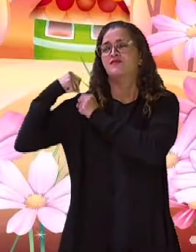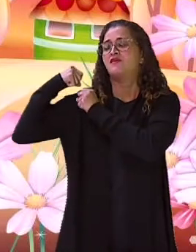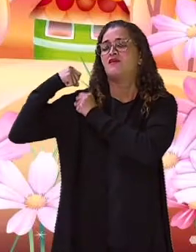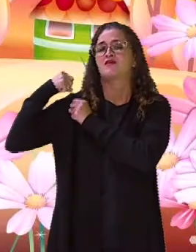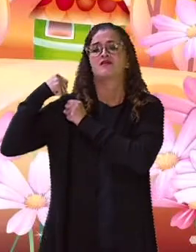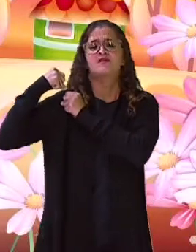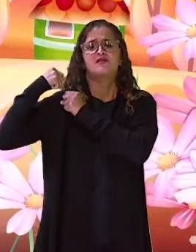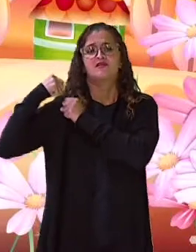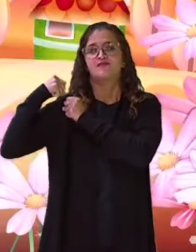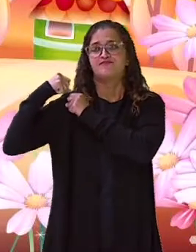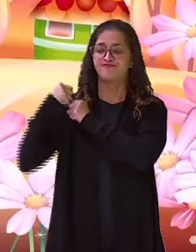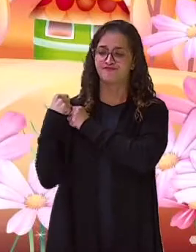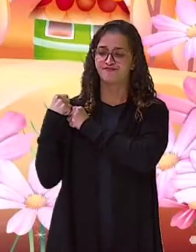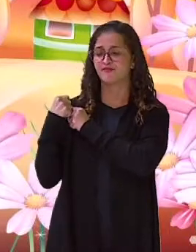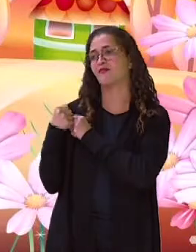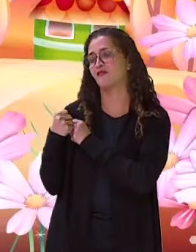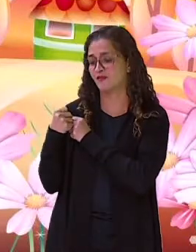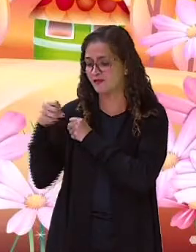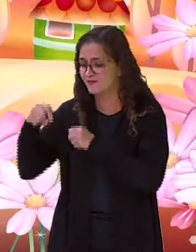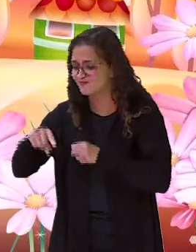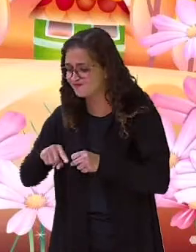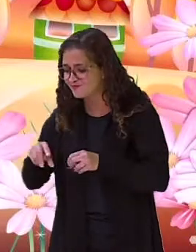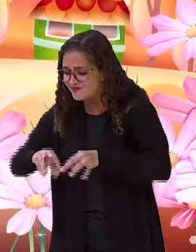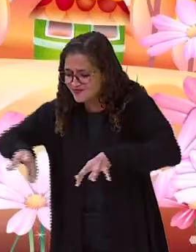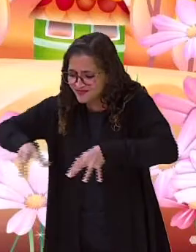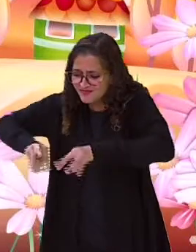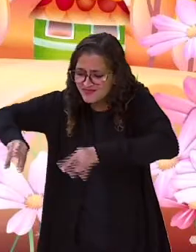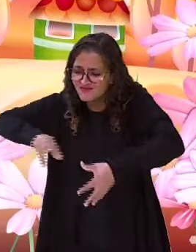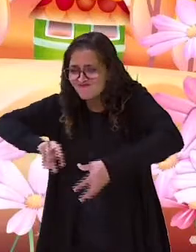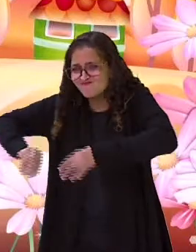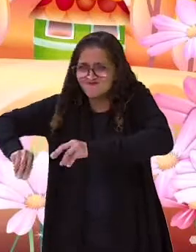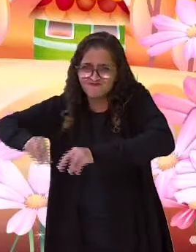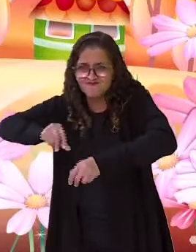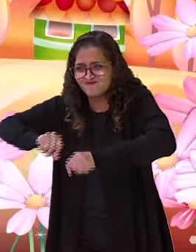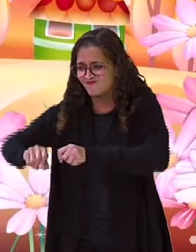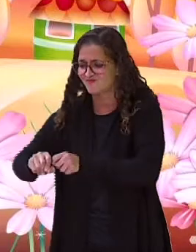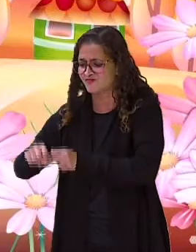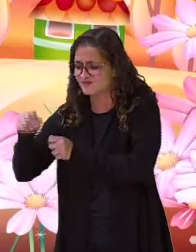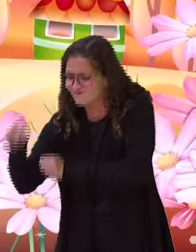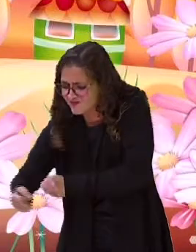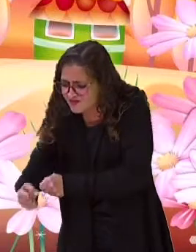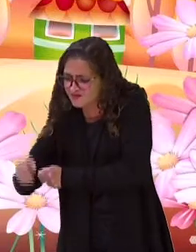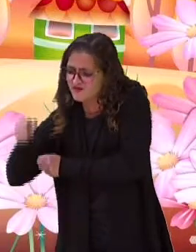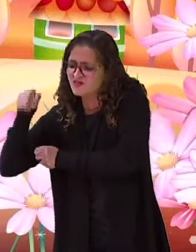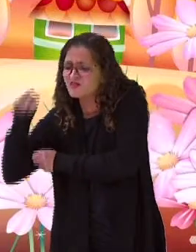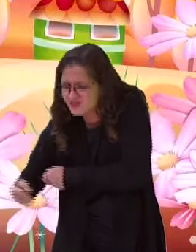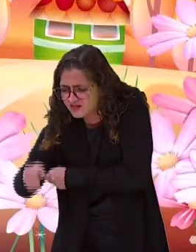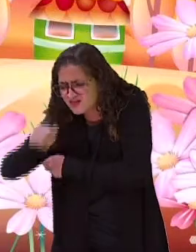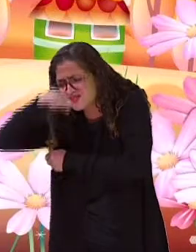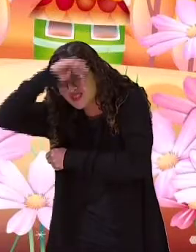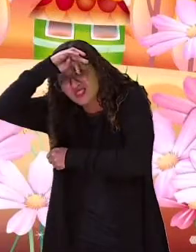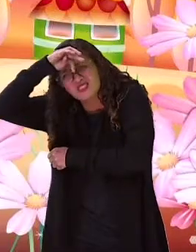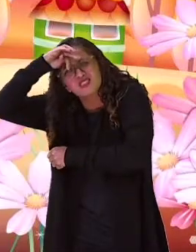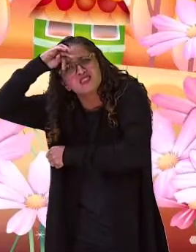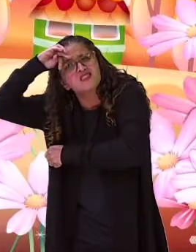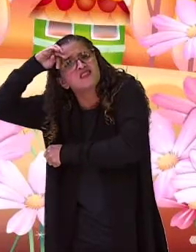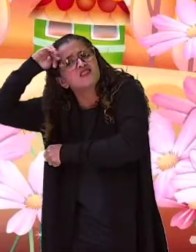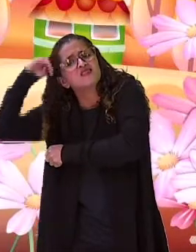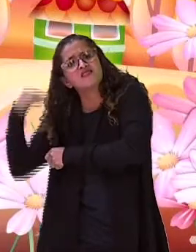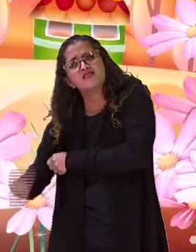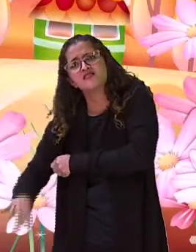para depois plantar. O trabalho era duro. O homem cavava, o homem suava. De